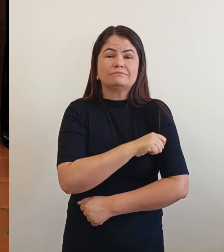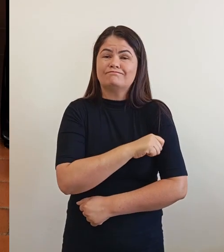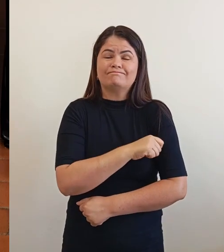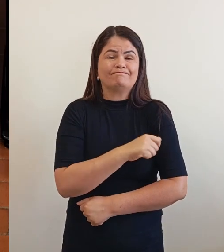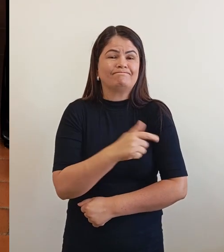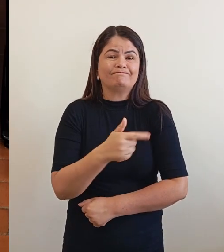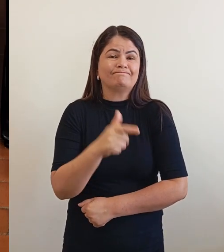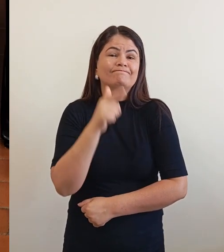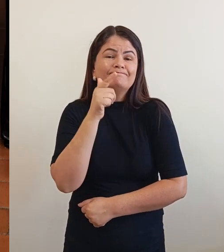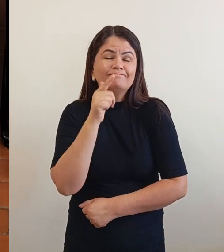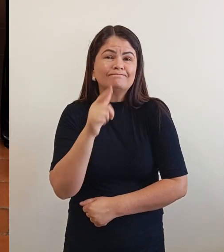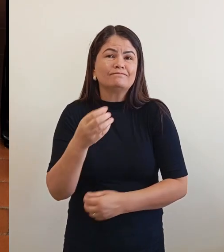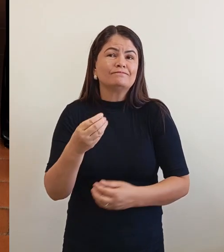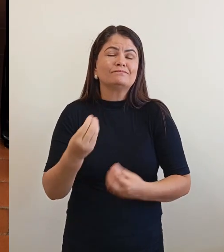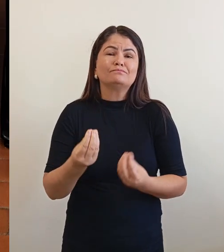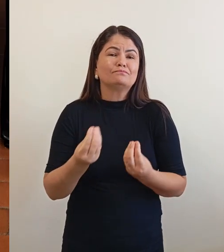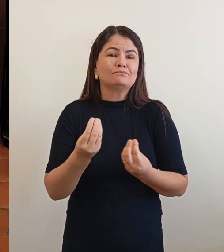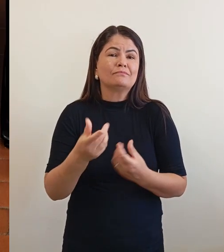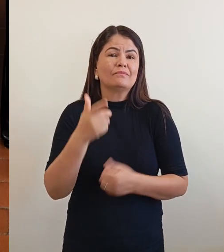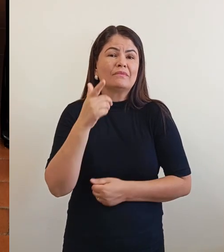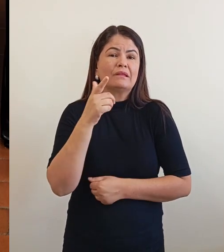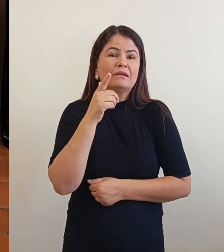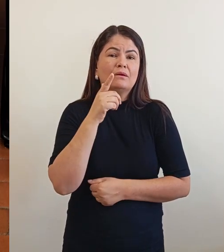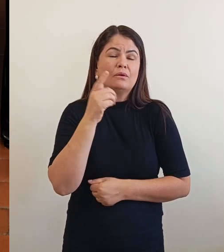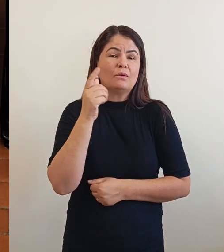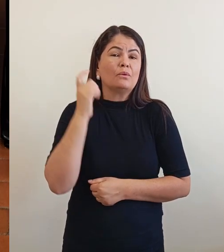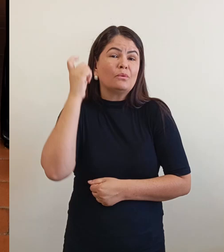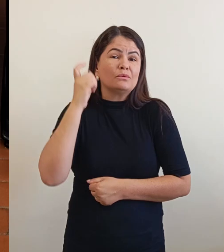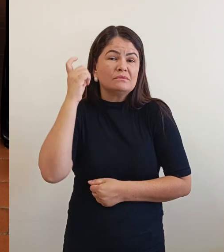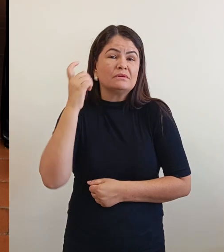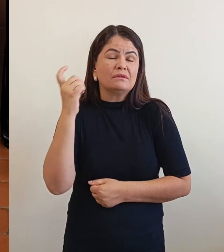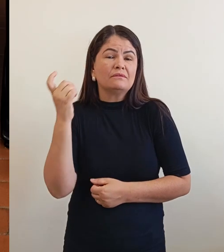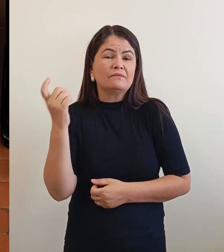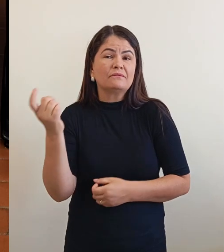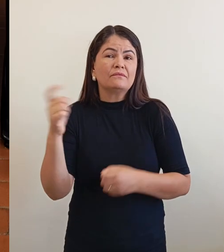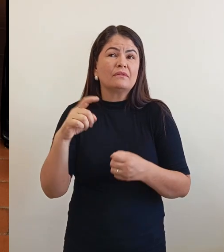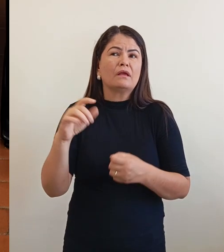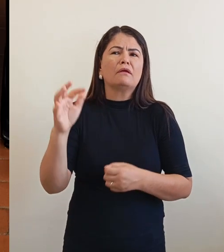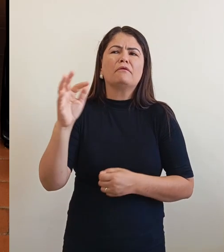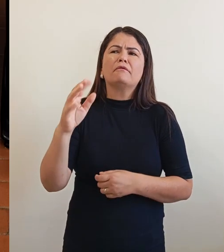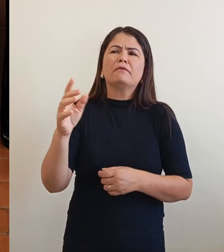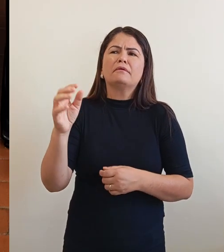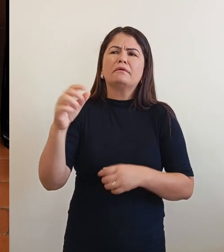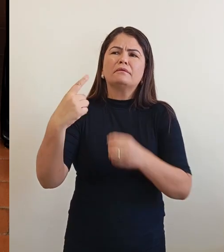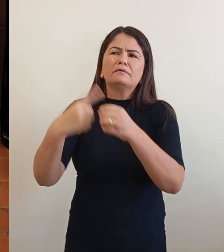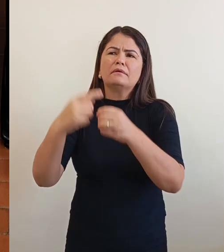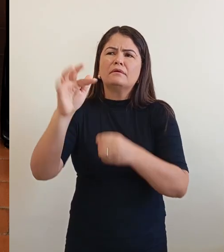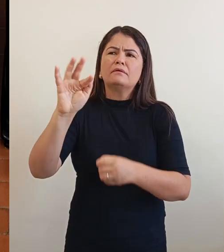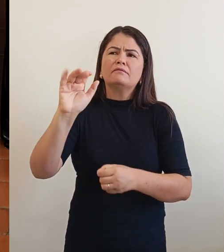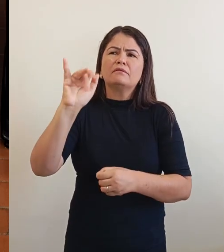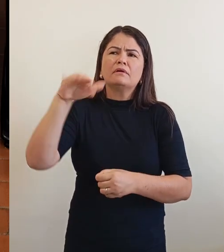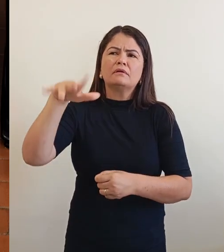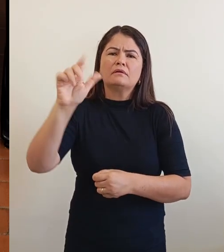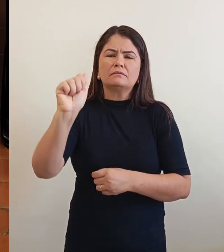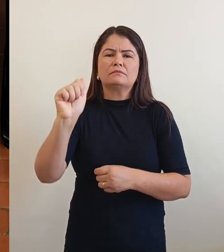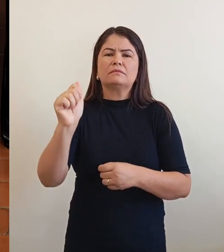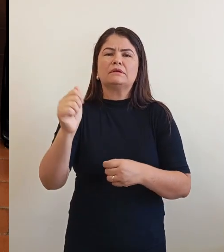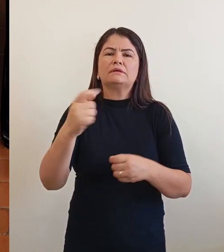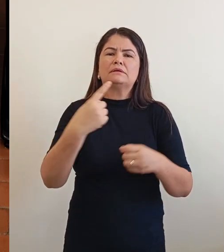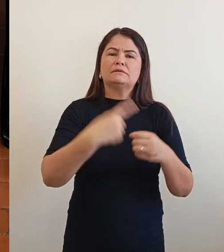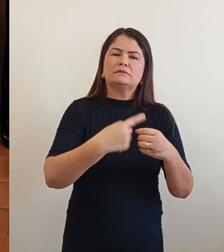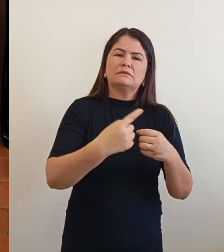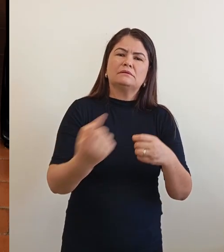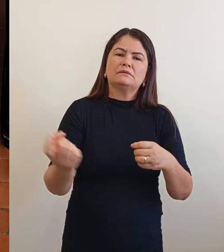de Faina aqui para a cidade de Goiás. Pagar o transporte da cidade de Faina para a cidade de Goiás. E nós vamos